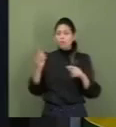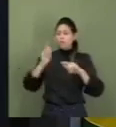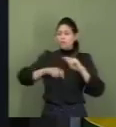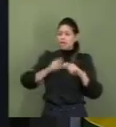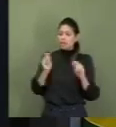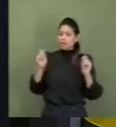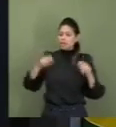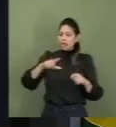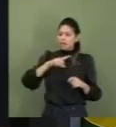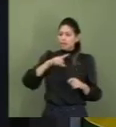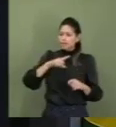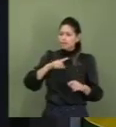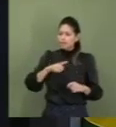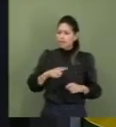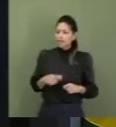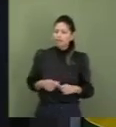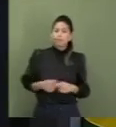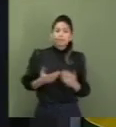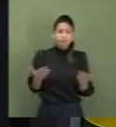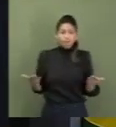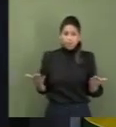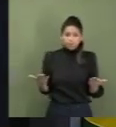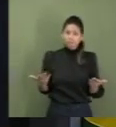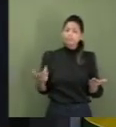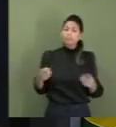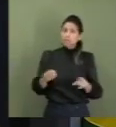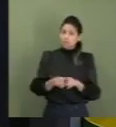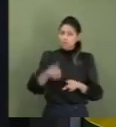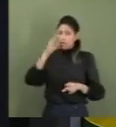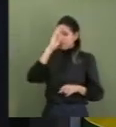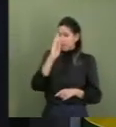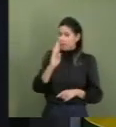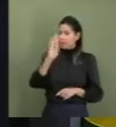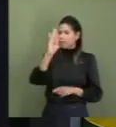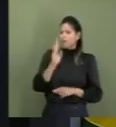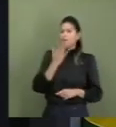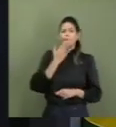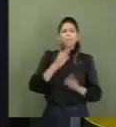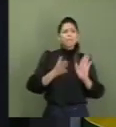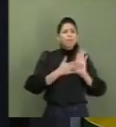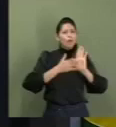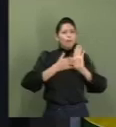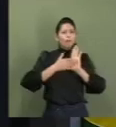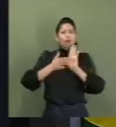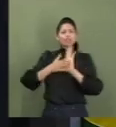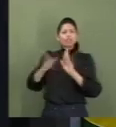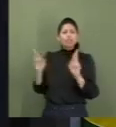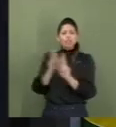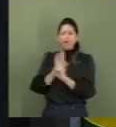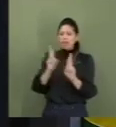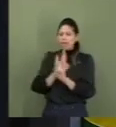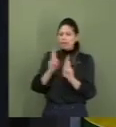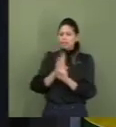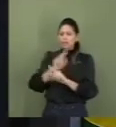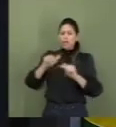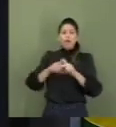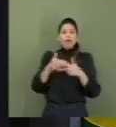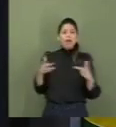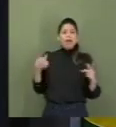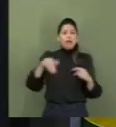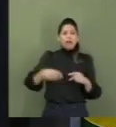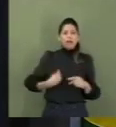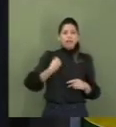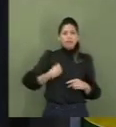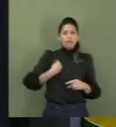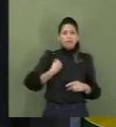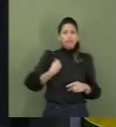Como resultado, pela primeira vez, propostas relacionadas ao turismo estão presentes nos planos